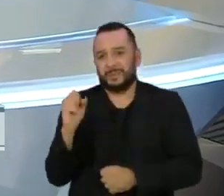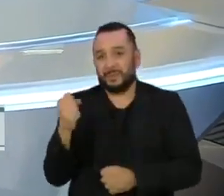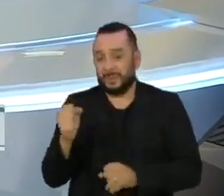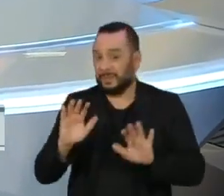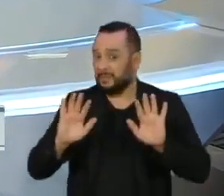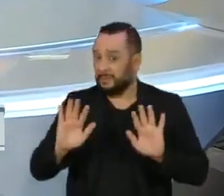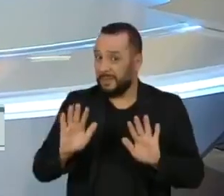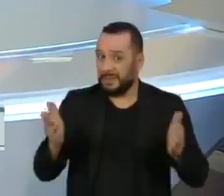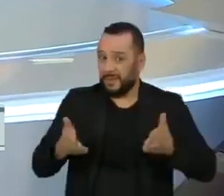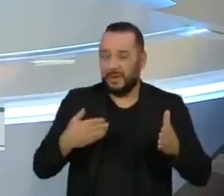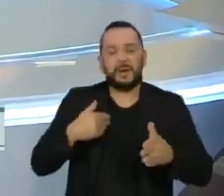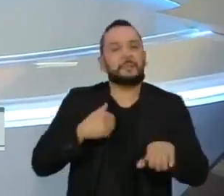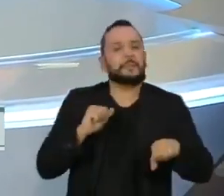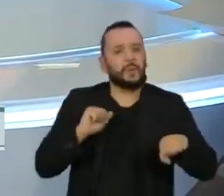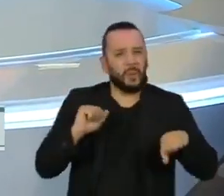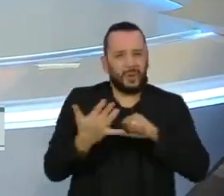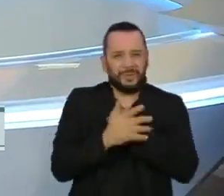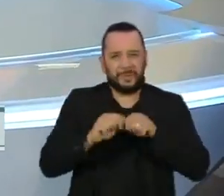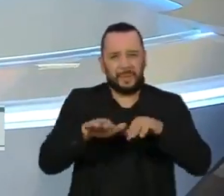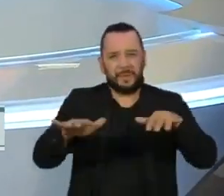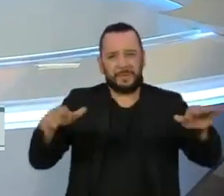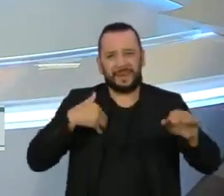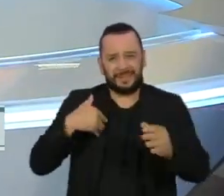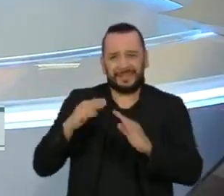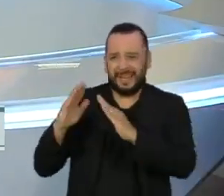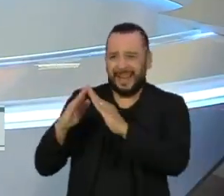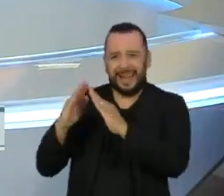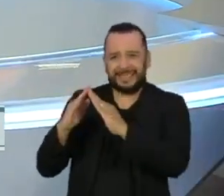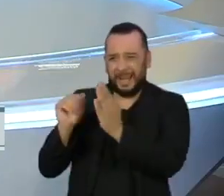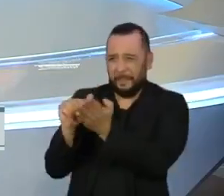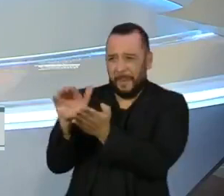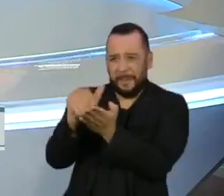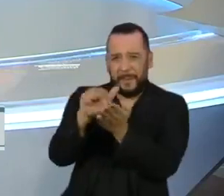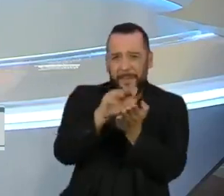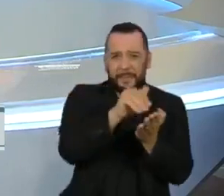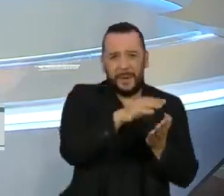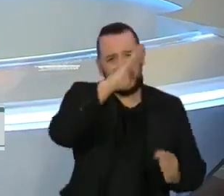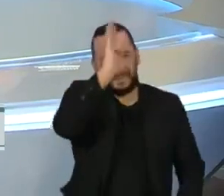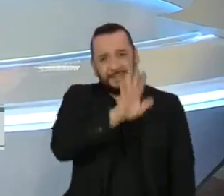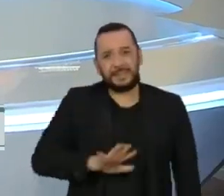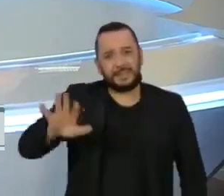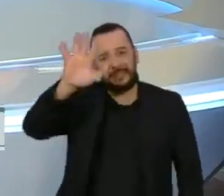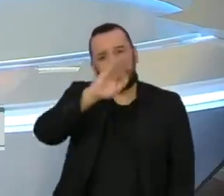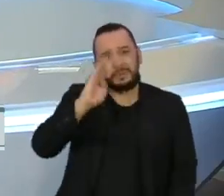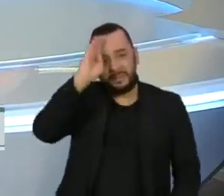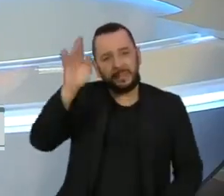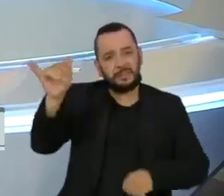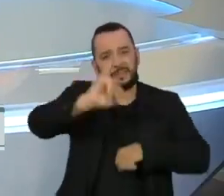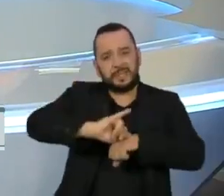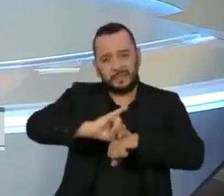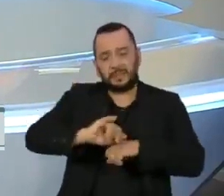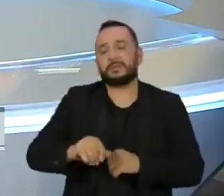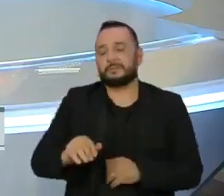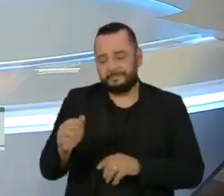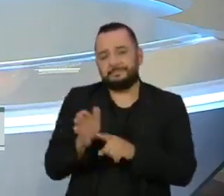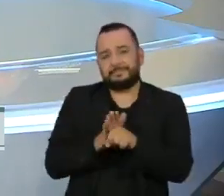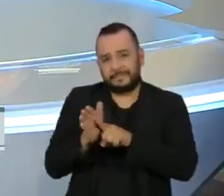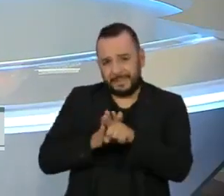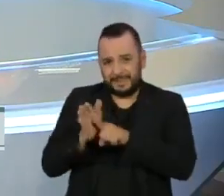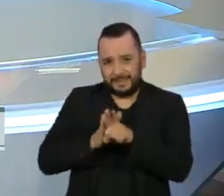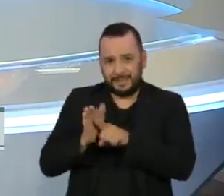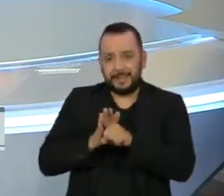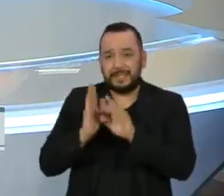pandemia escancarou o problema habitacional pelo Brasil, principalmente nos grandes centros. Um levantamento da companhia